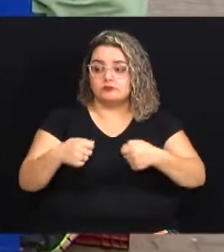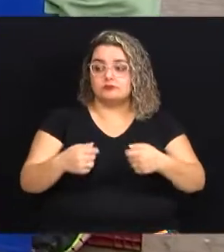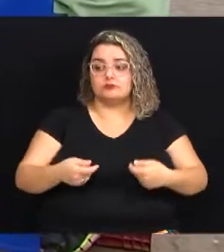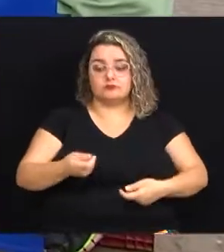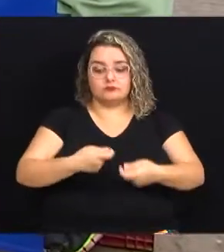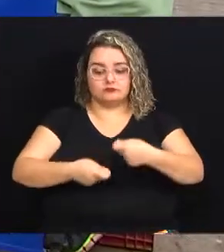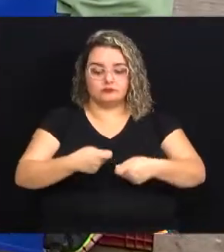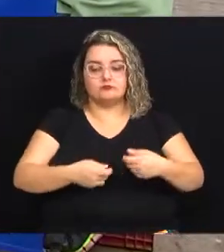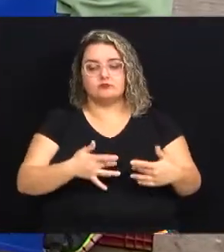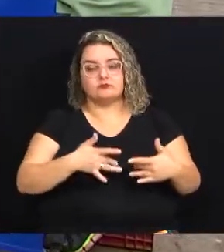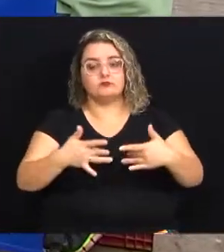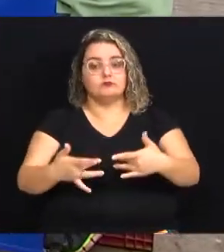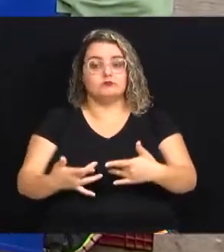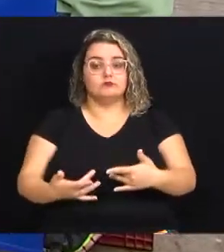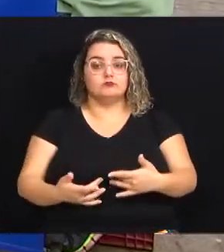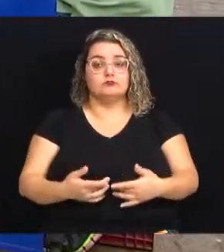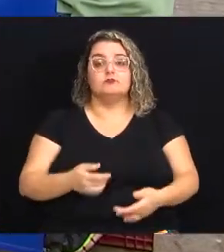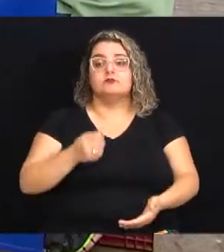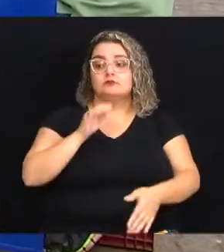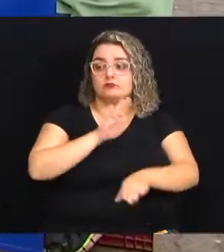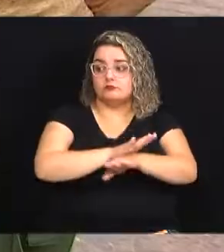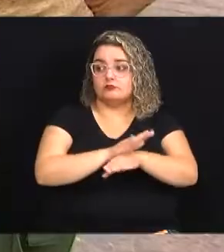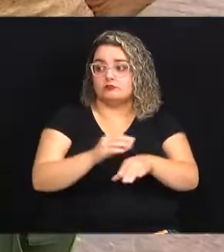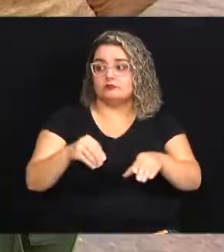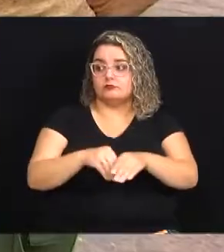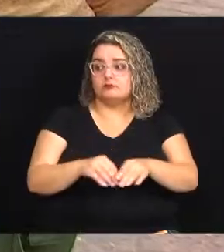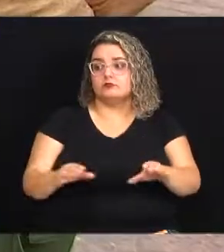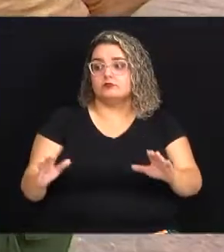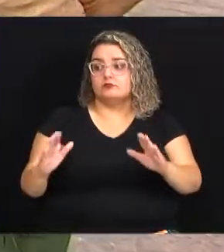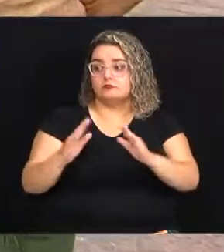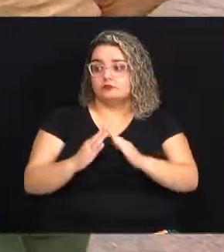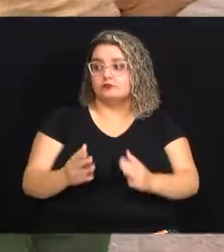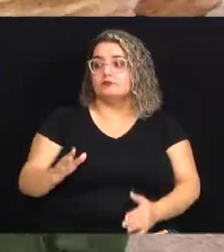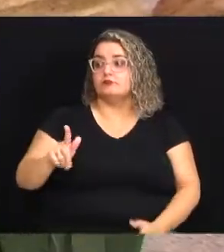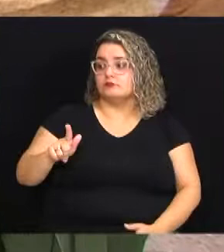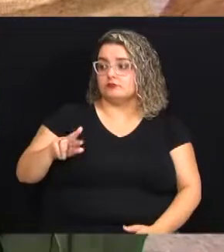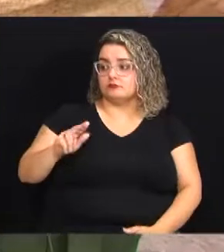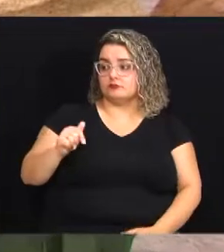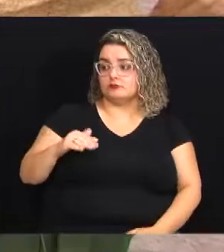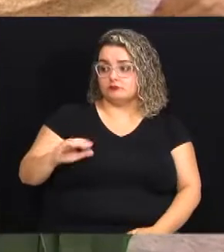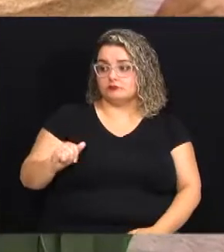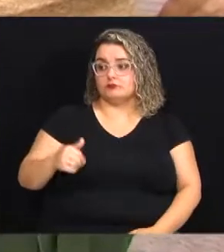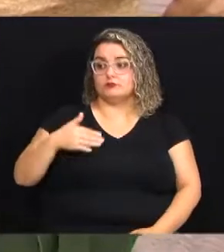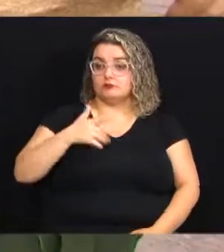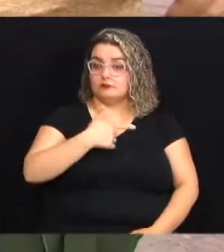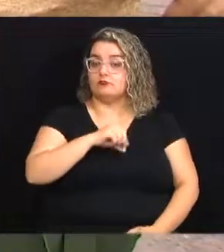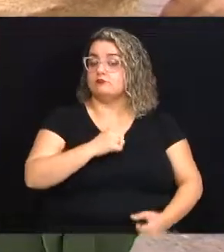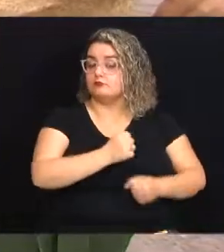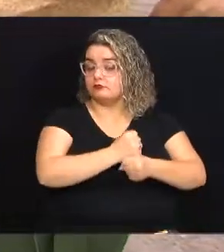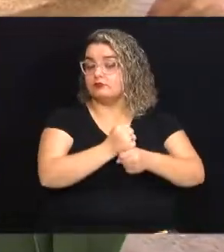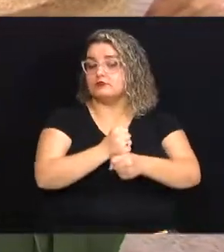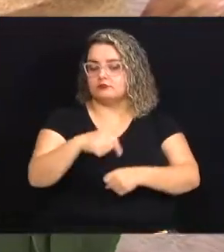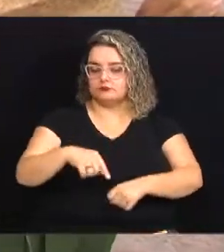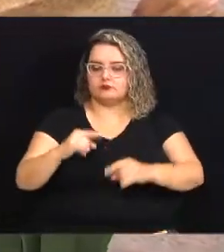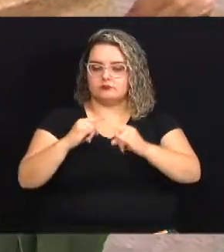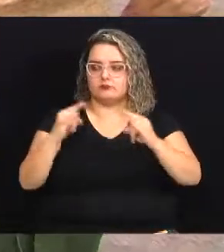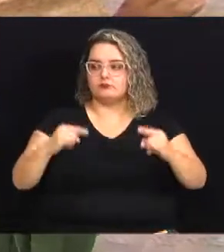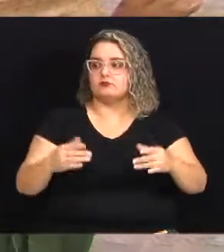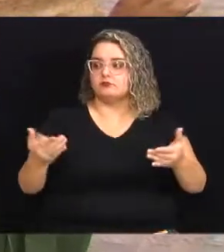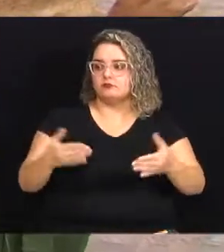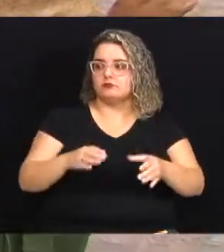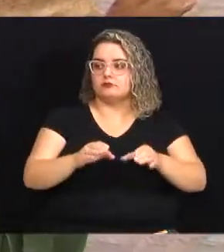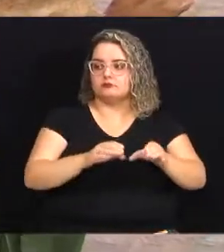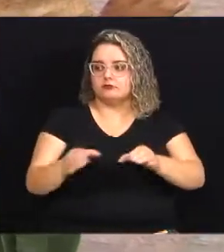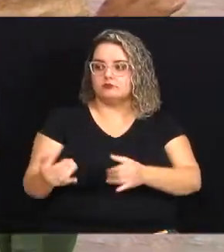economia solidária para o sustento da família A Graça atuou durante mais de 20 anos nesta feira e hoje ela